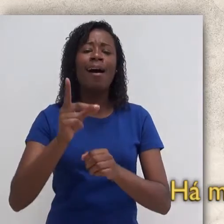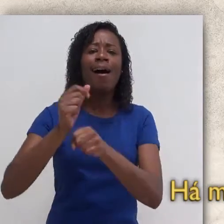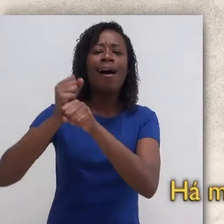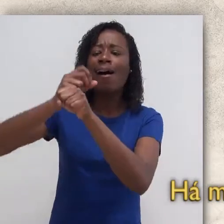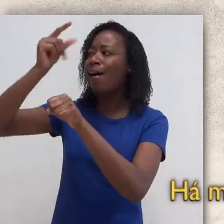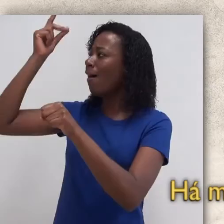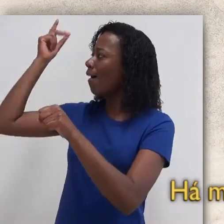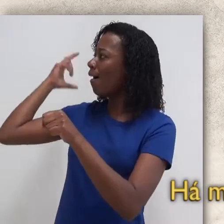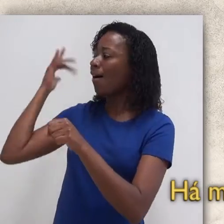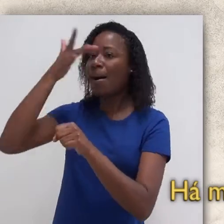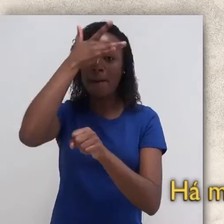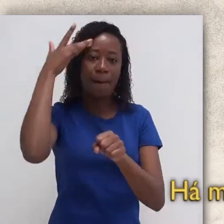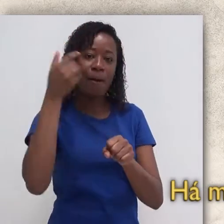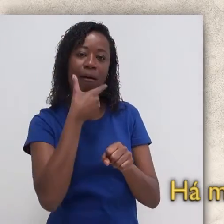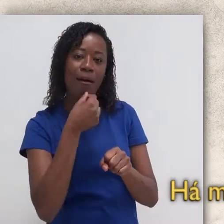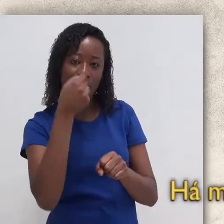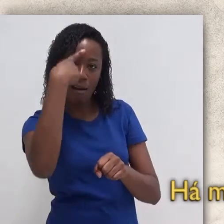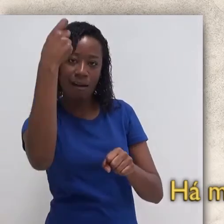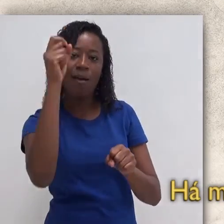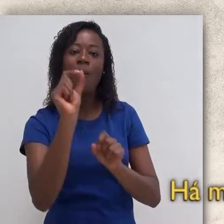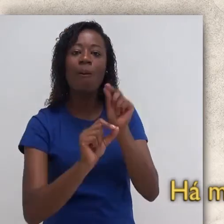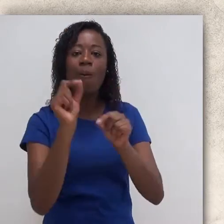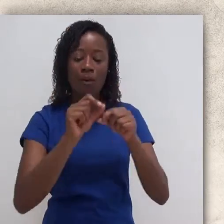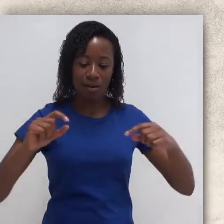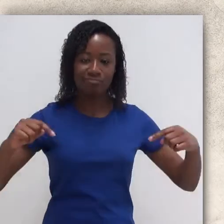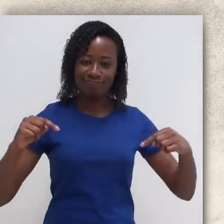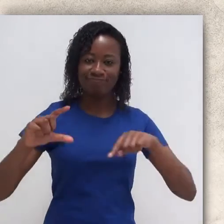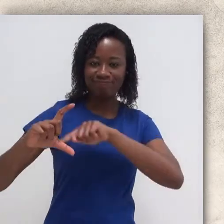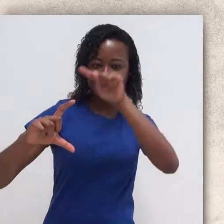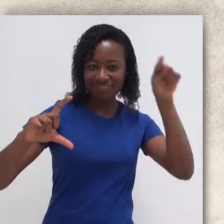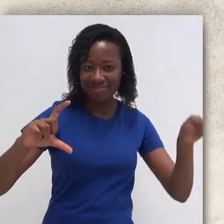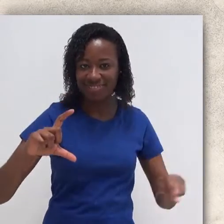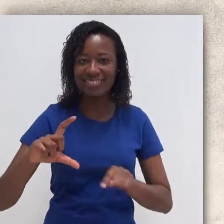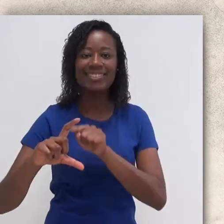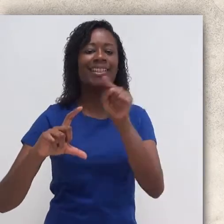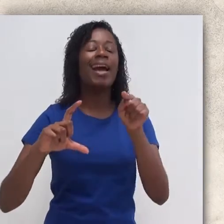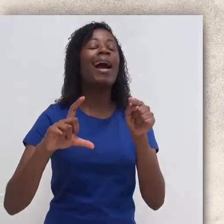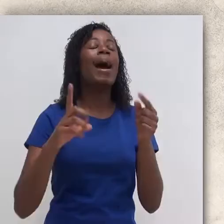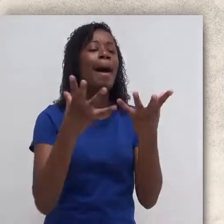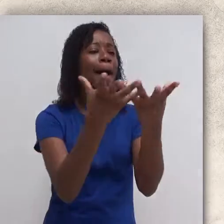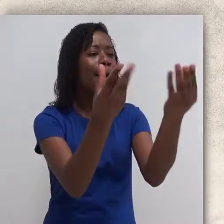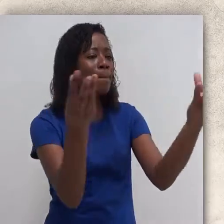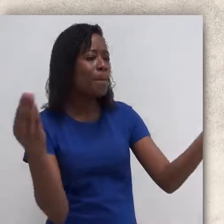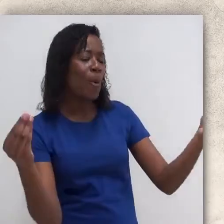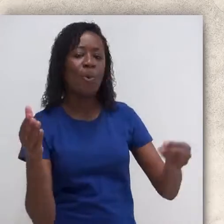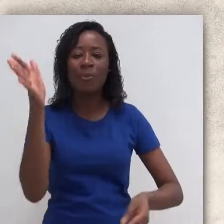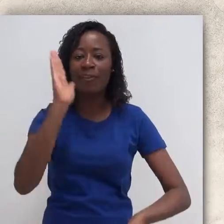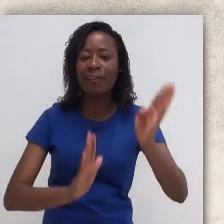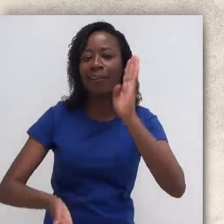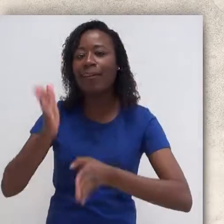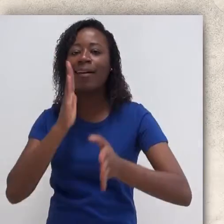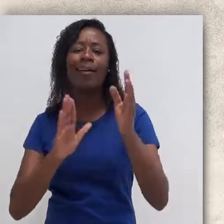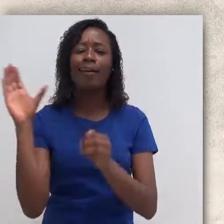Há muitos anos, o ser humano inventou a roda. Um círculo se agiganta e vira uma roda. Muitas pessoas vão a